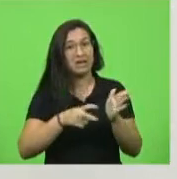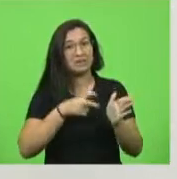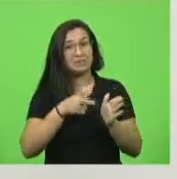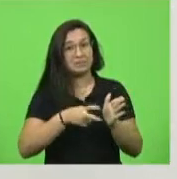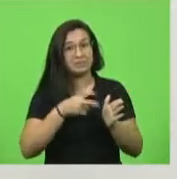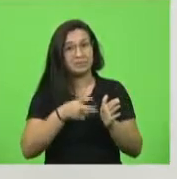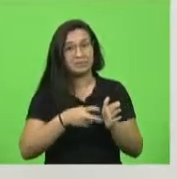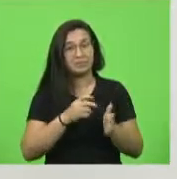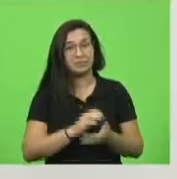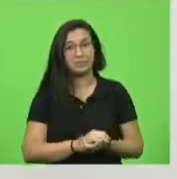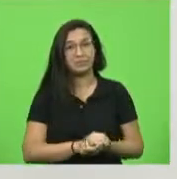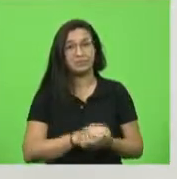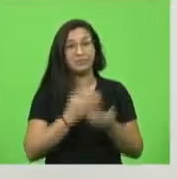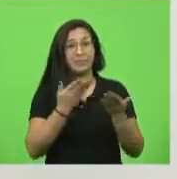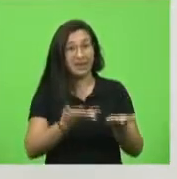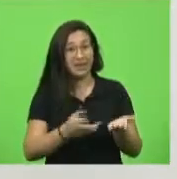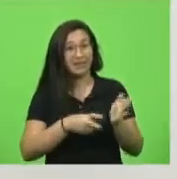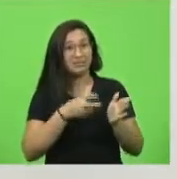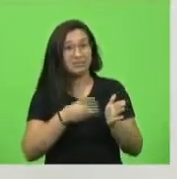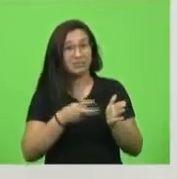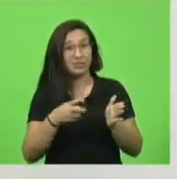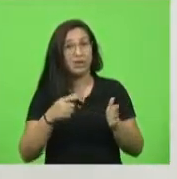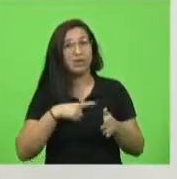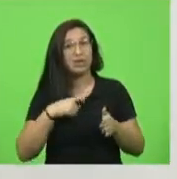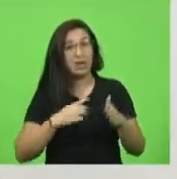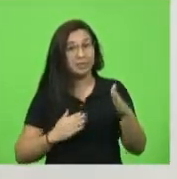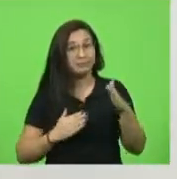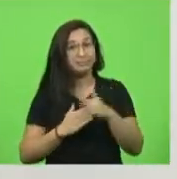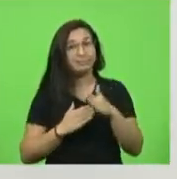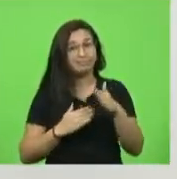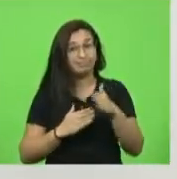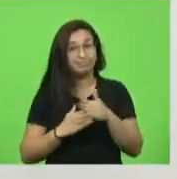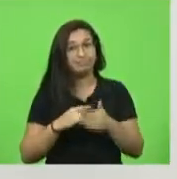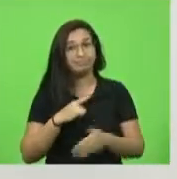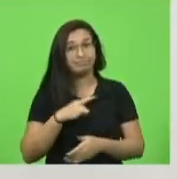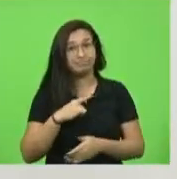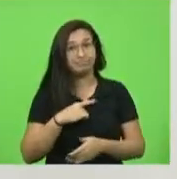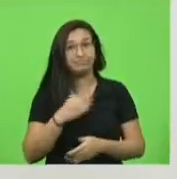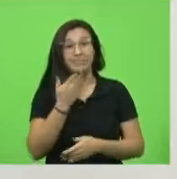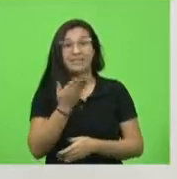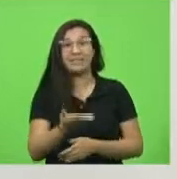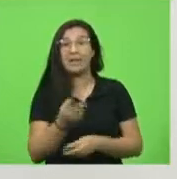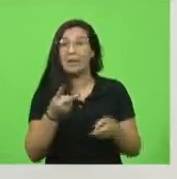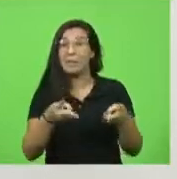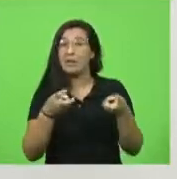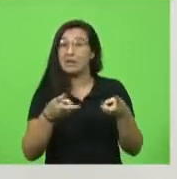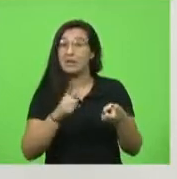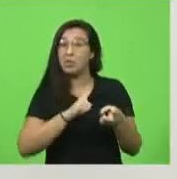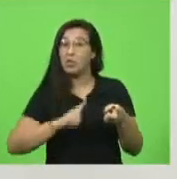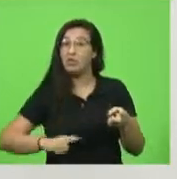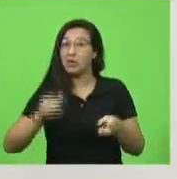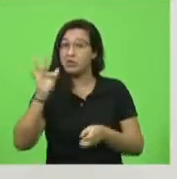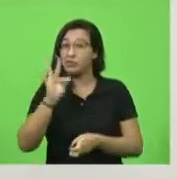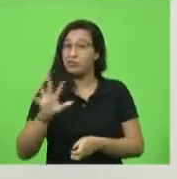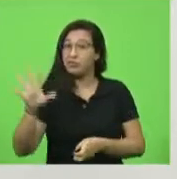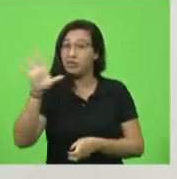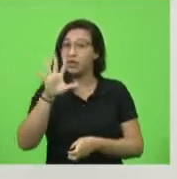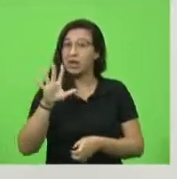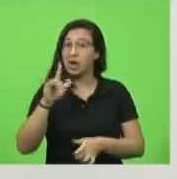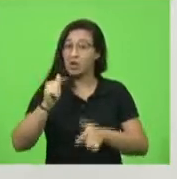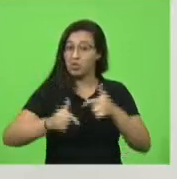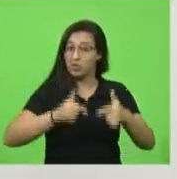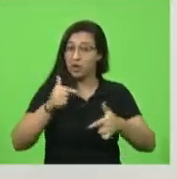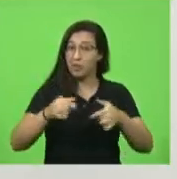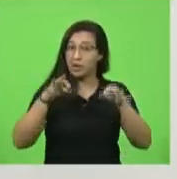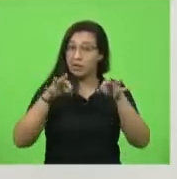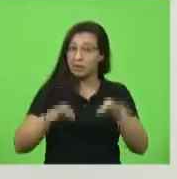Os caminhoneiros, eles têm um limite e eles estão vendo o governo federal fazer a parte deles e